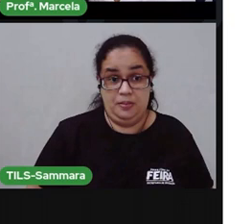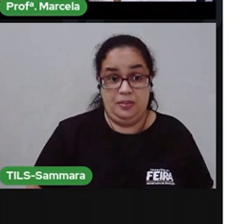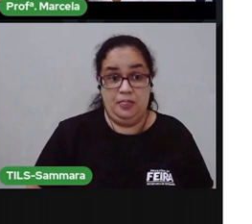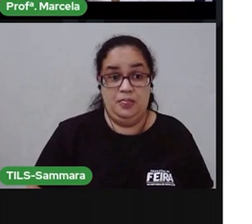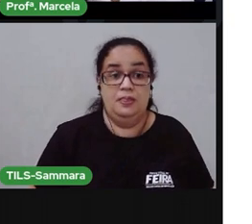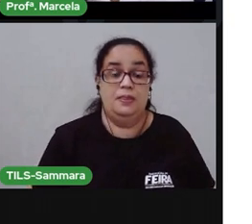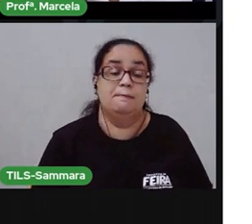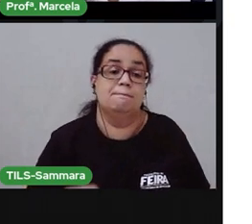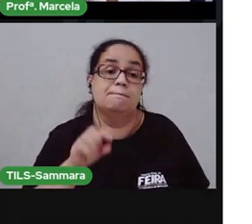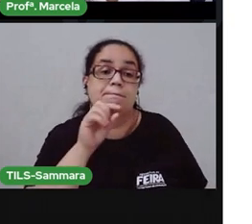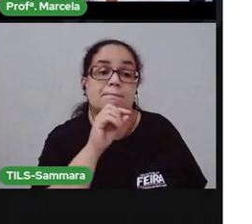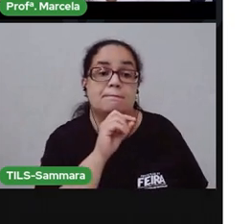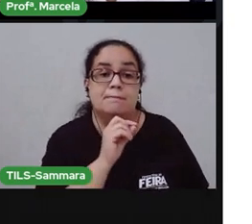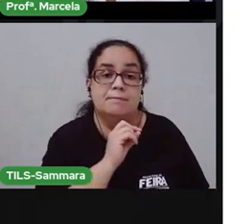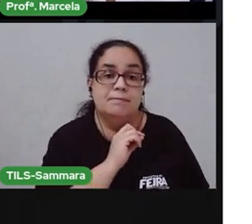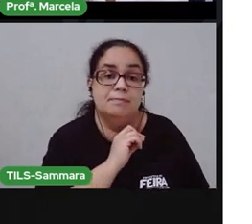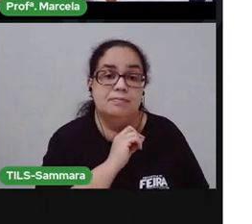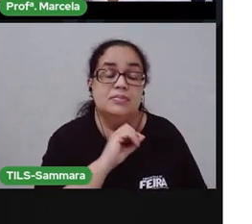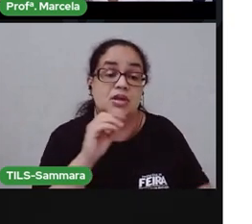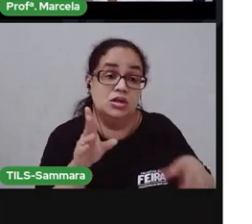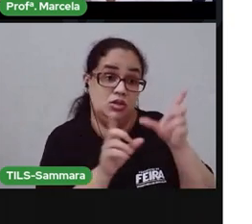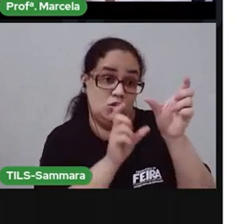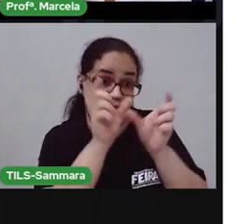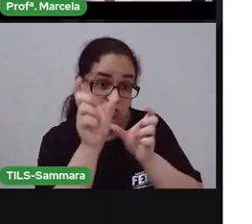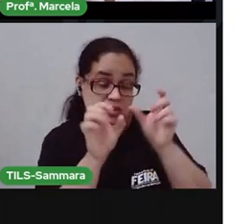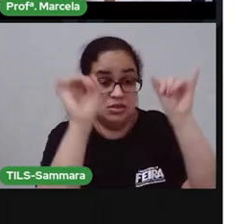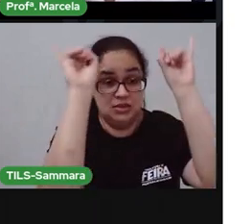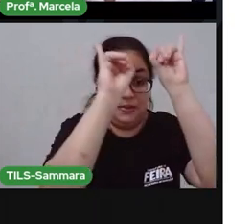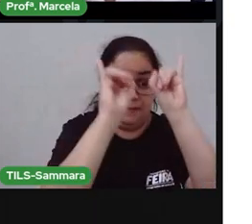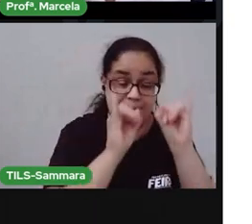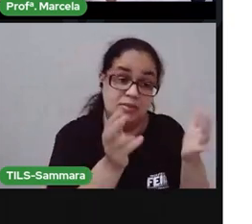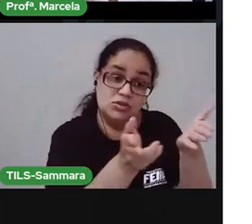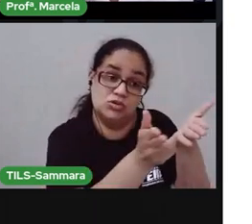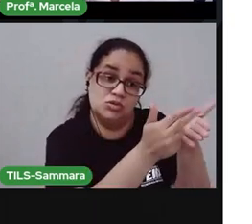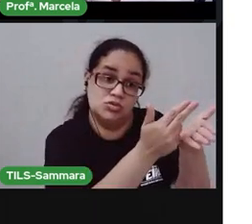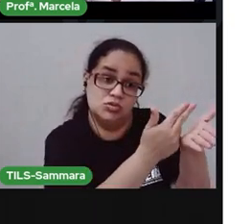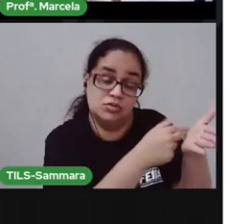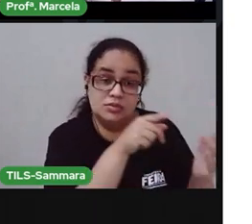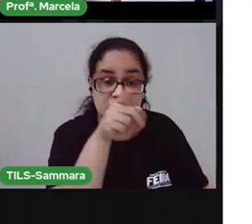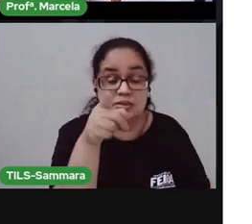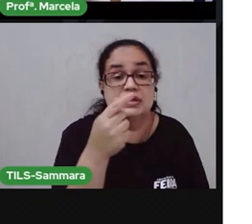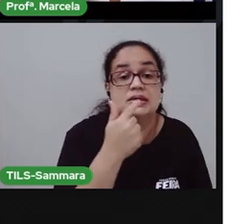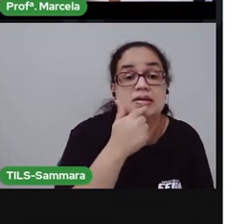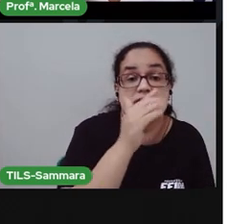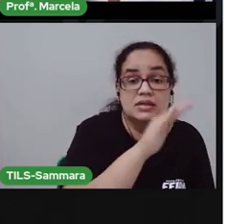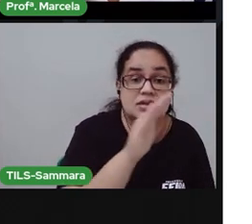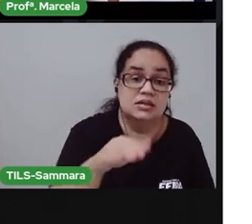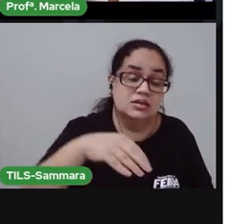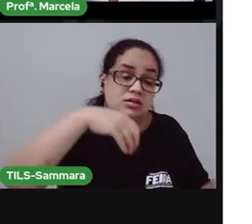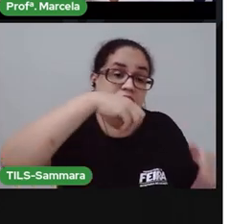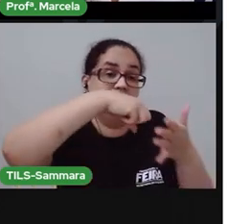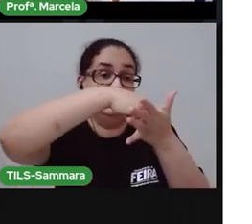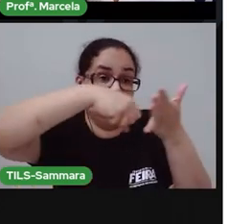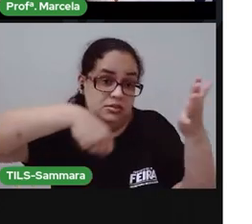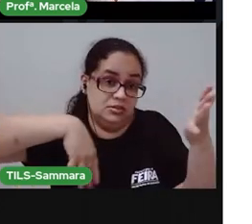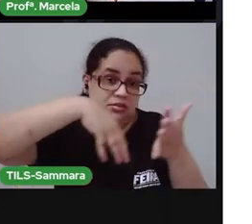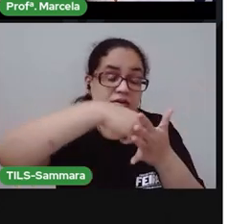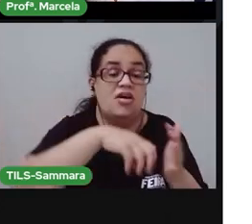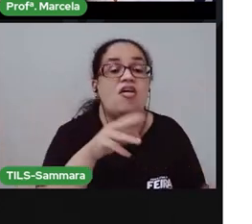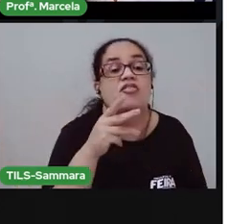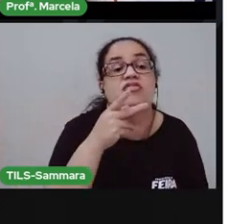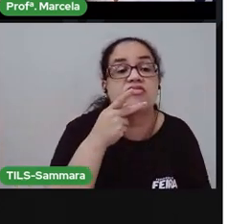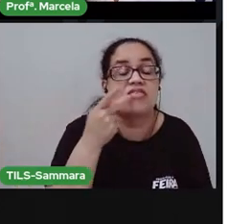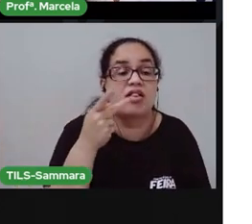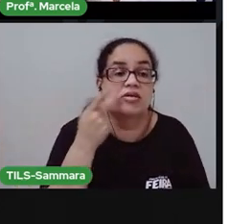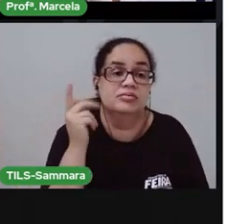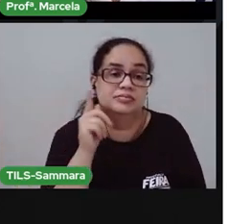algumas imagens de uma criança fazendo algumas tarefas aí. E diz assim,